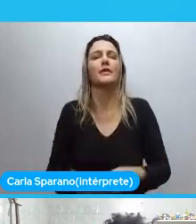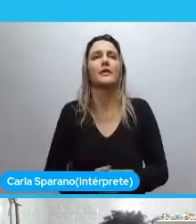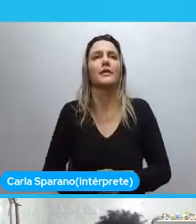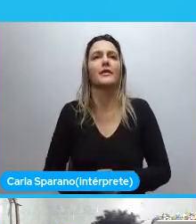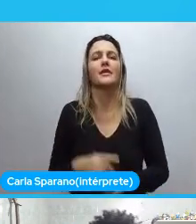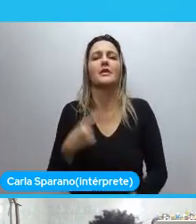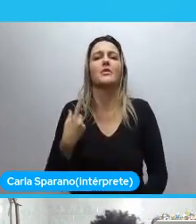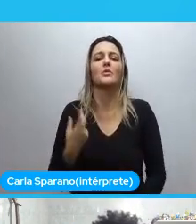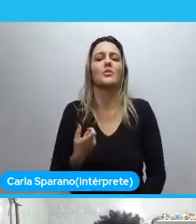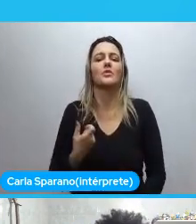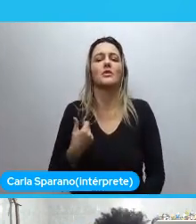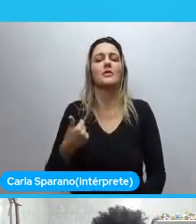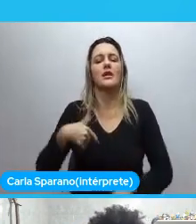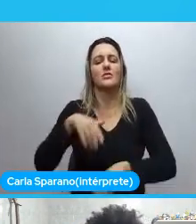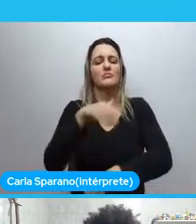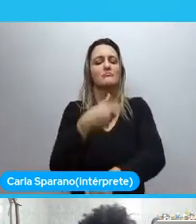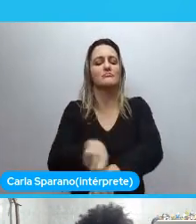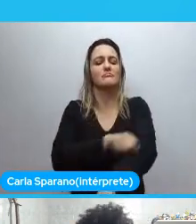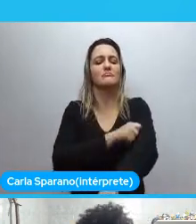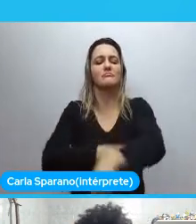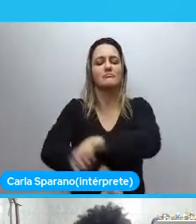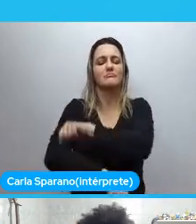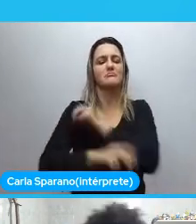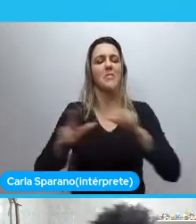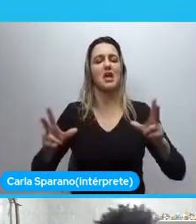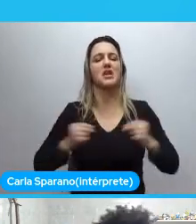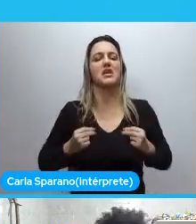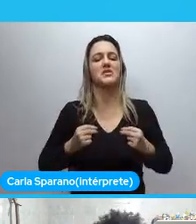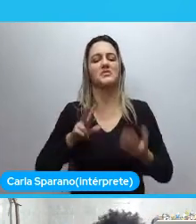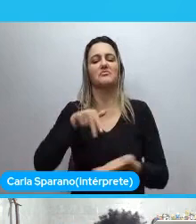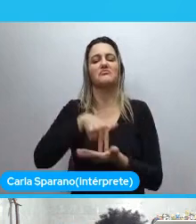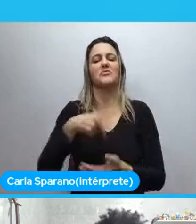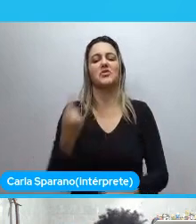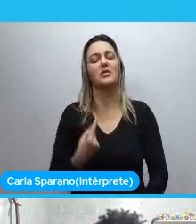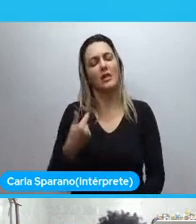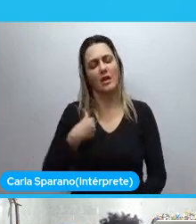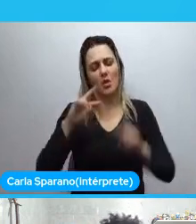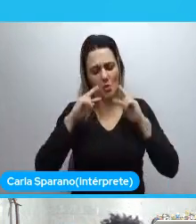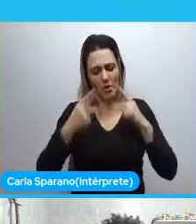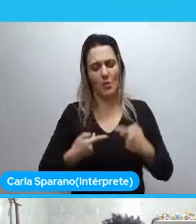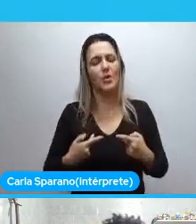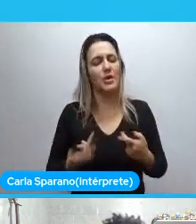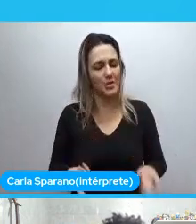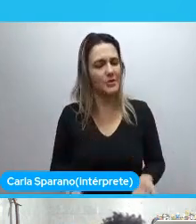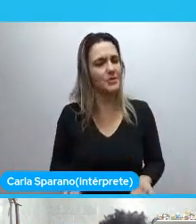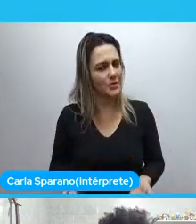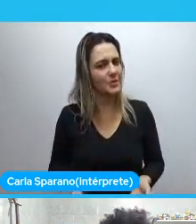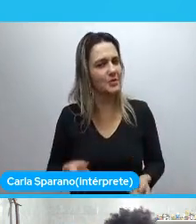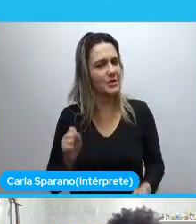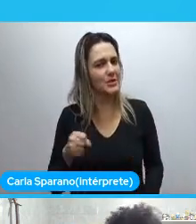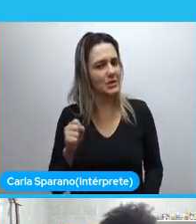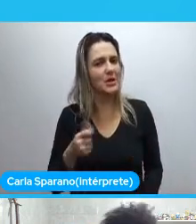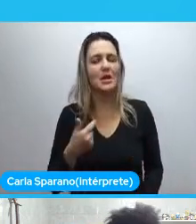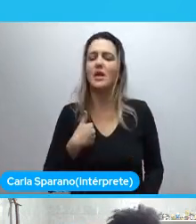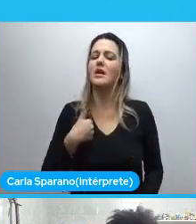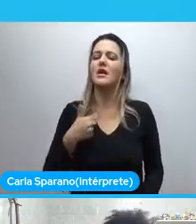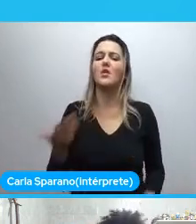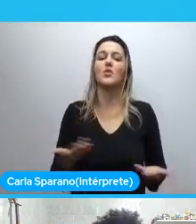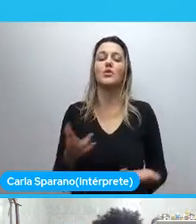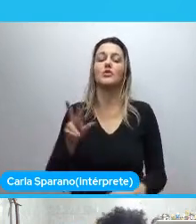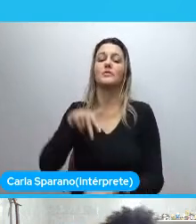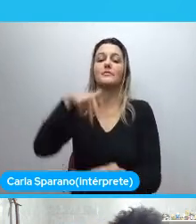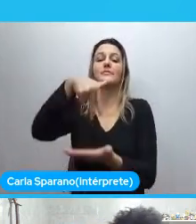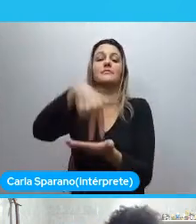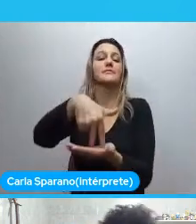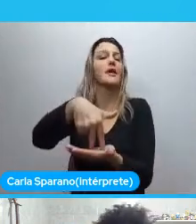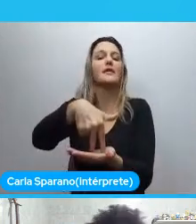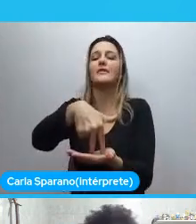Unicamente mérito meu. Eu reconheço. Eu sempre reconheci. Eu sou essa pessoa. Que sempre reconheço. Que. Para eu estar aqui. Um